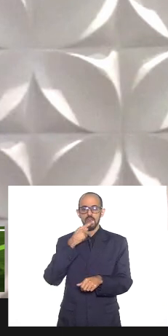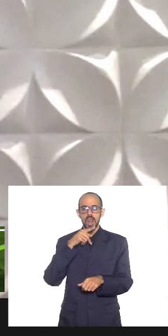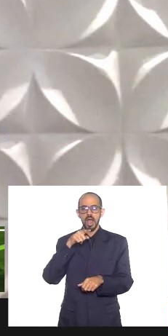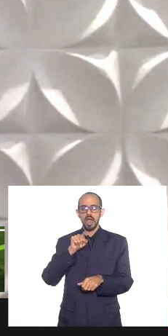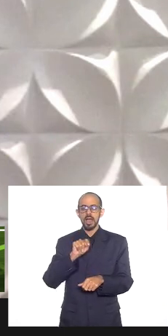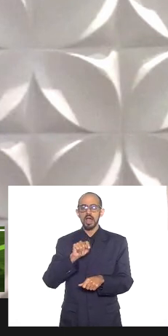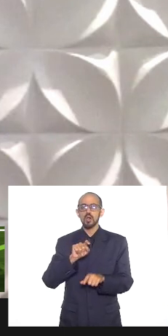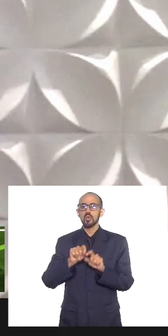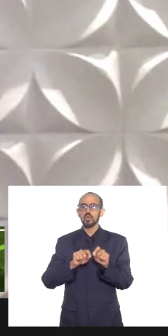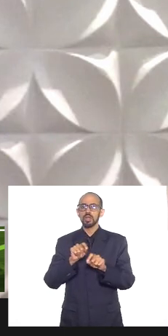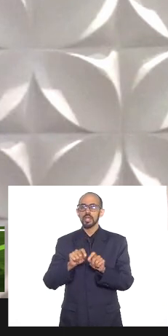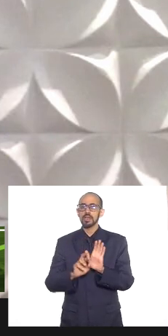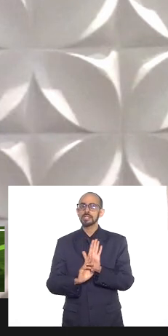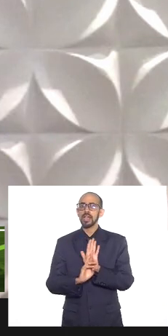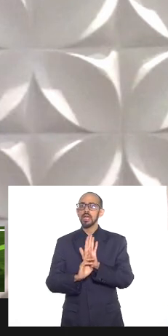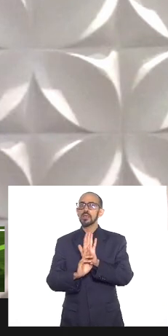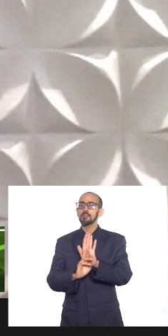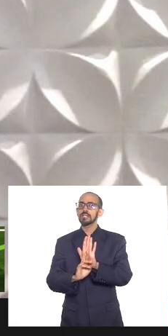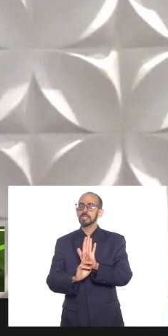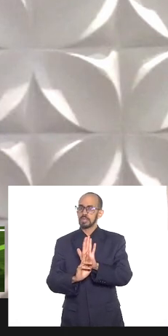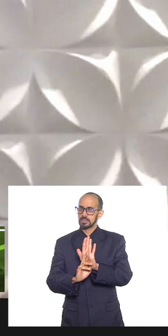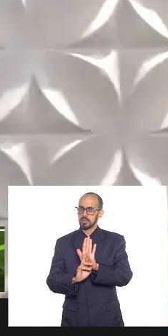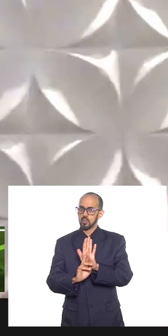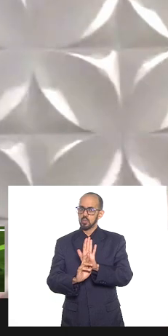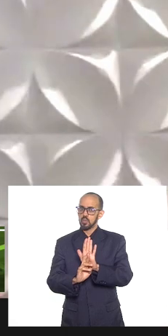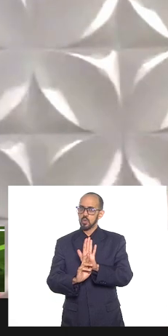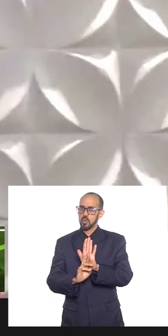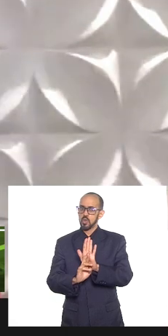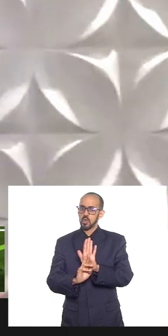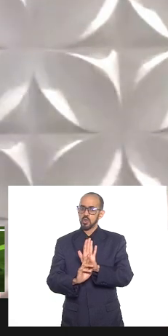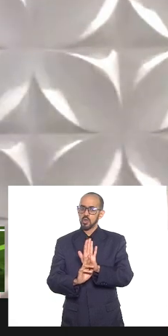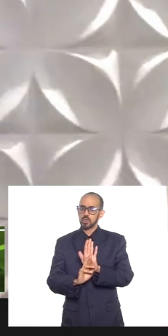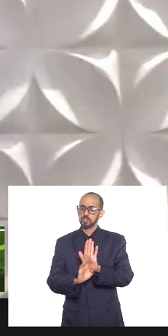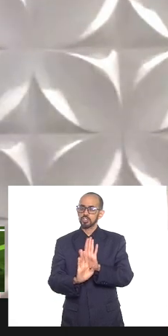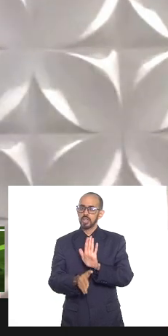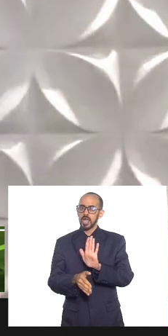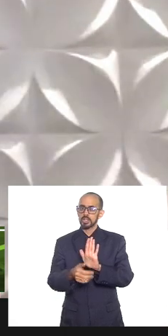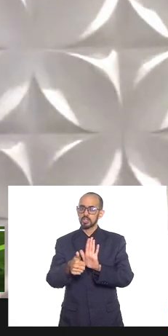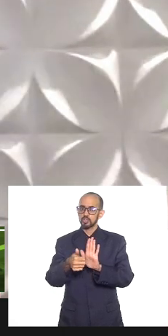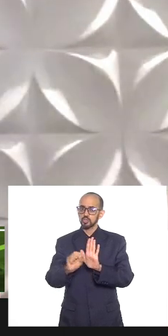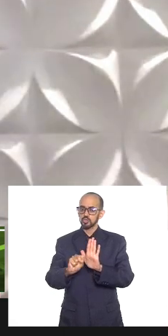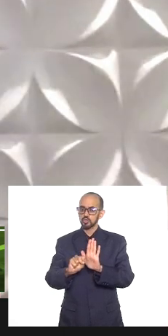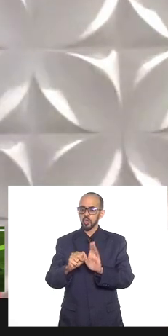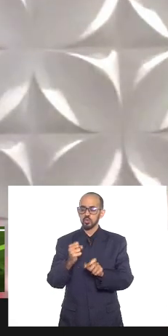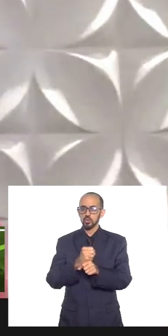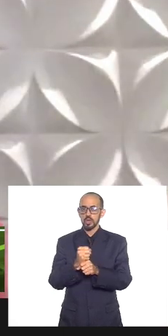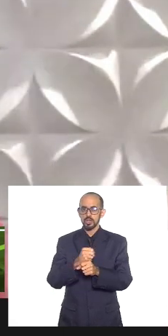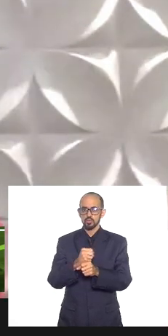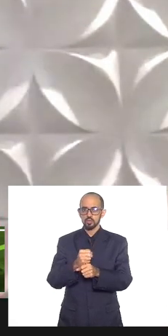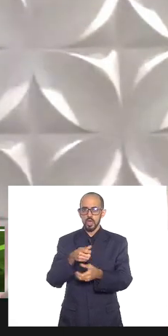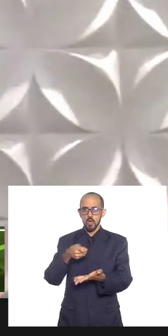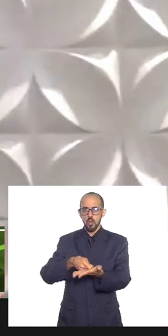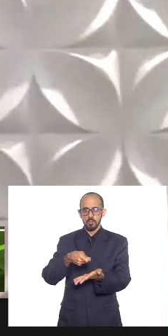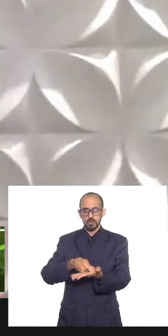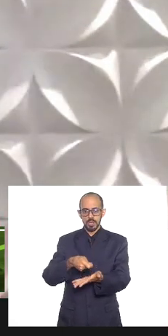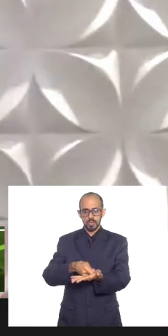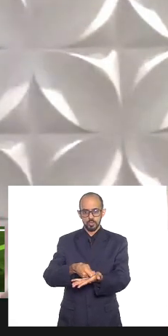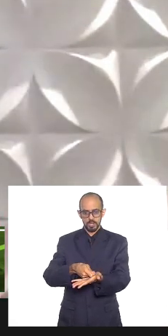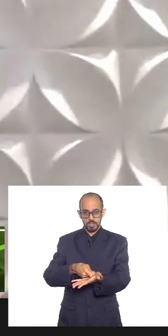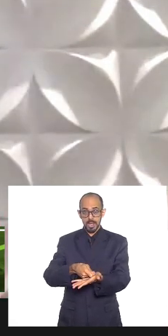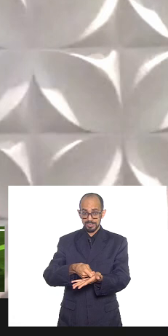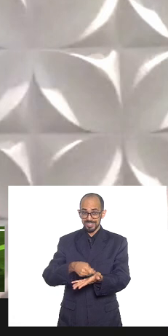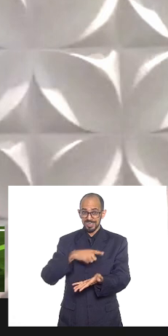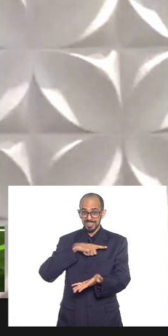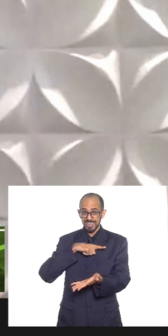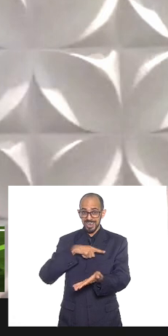nós tivemos nós estamos há 18 anos da obrigatoriedade de uma lei em